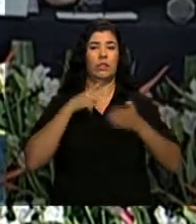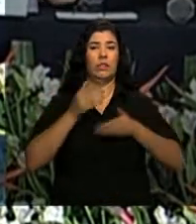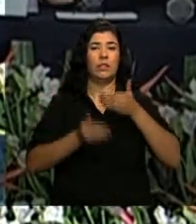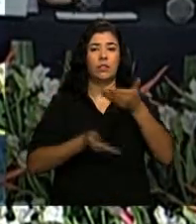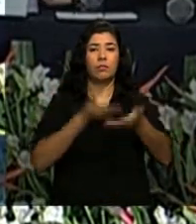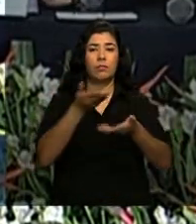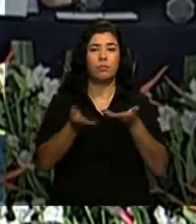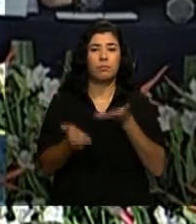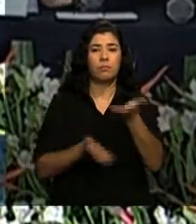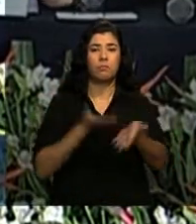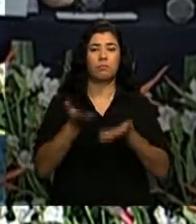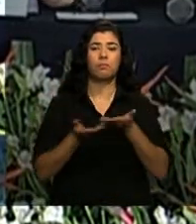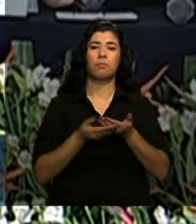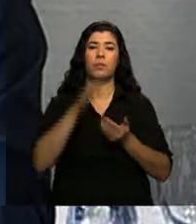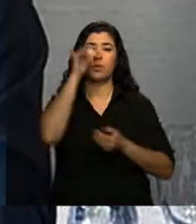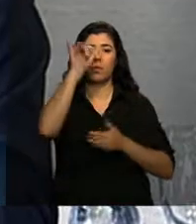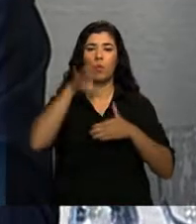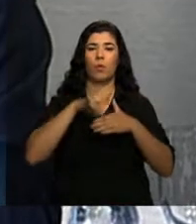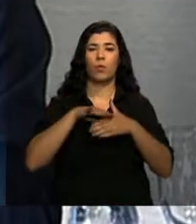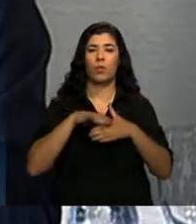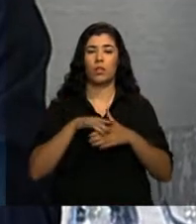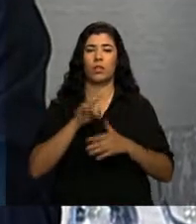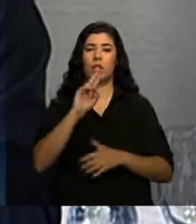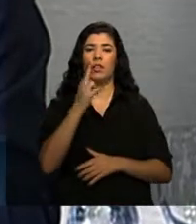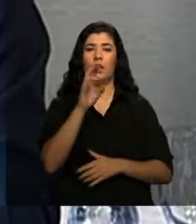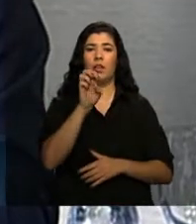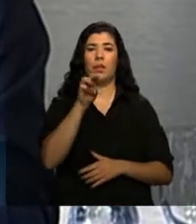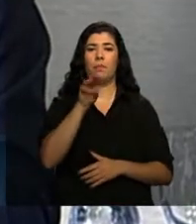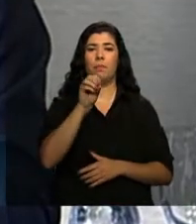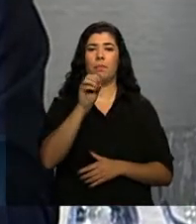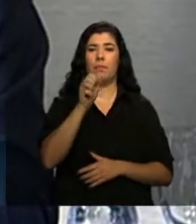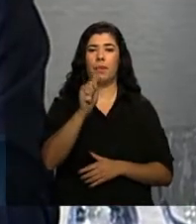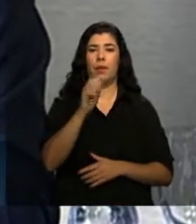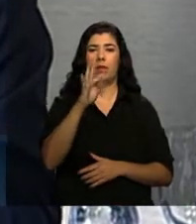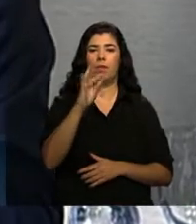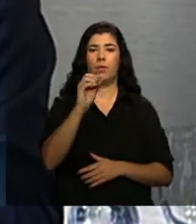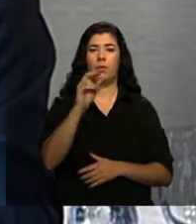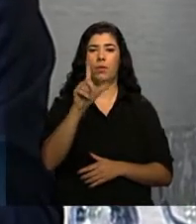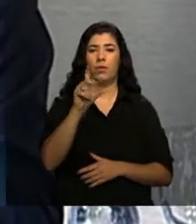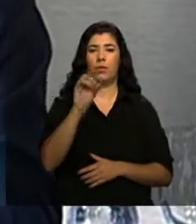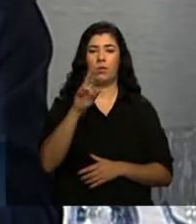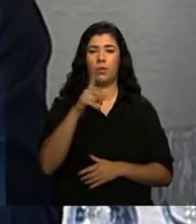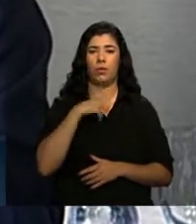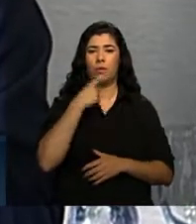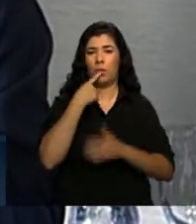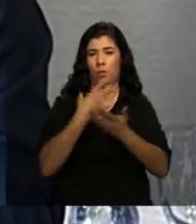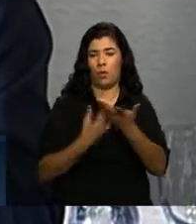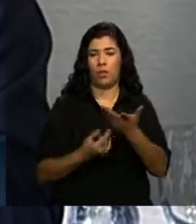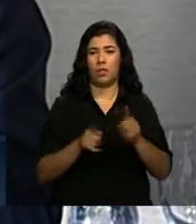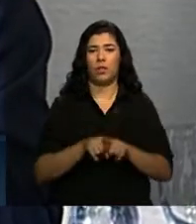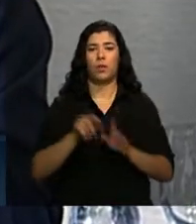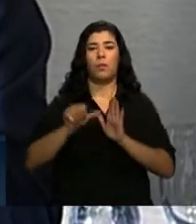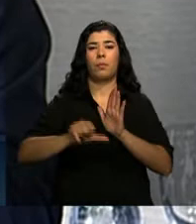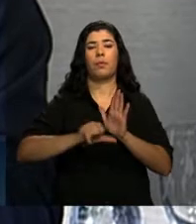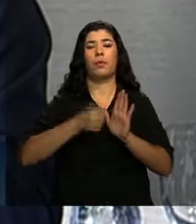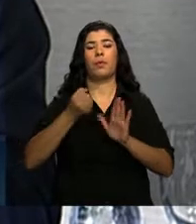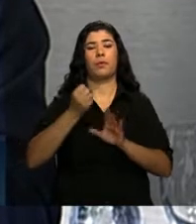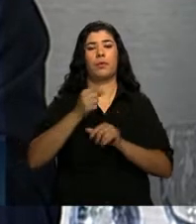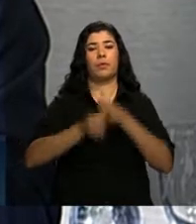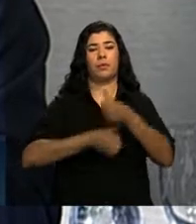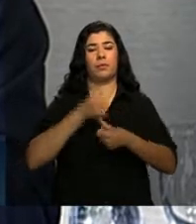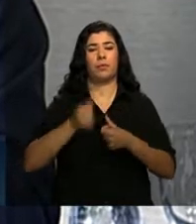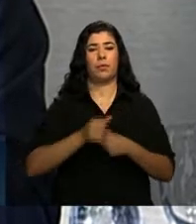hemoterapia e da hematologia. No primeiro mês do ano de 2004, numa pressão